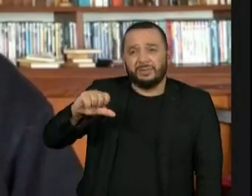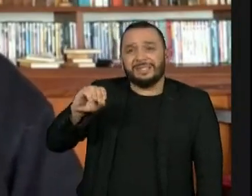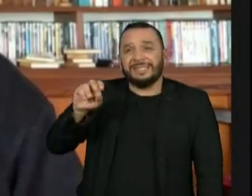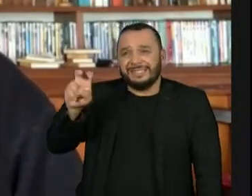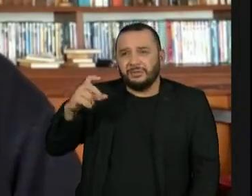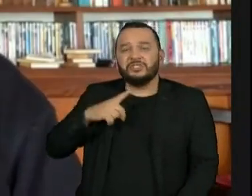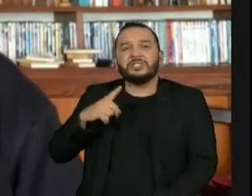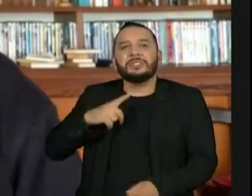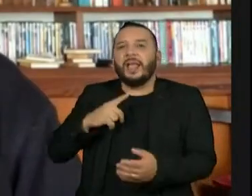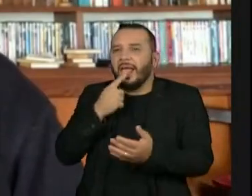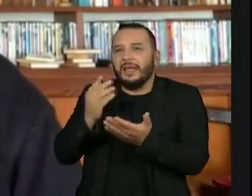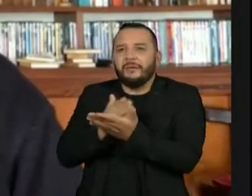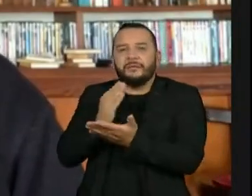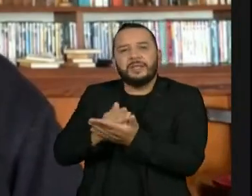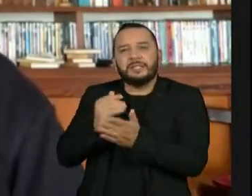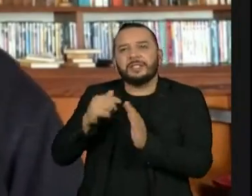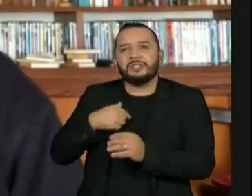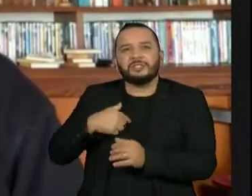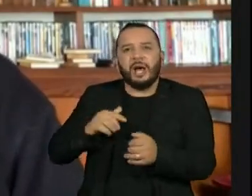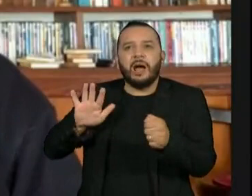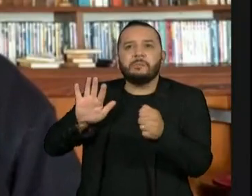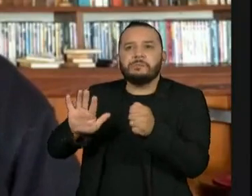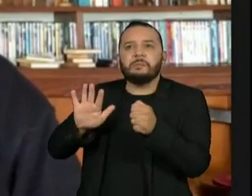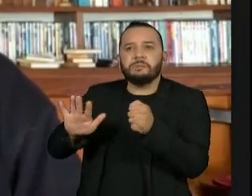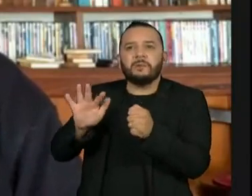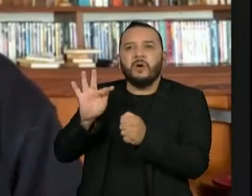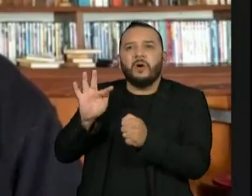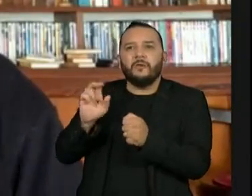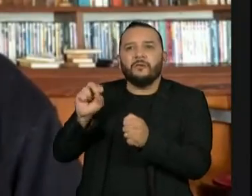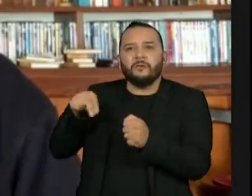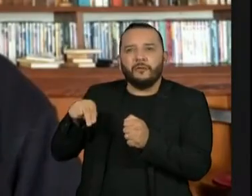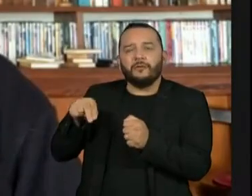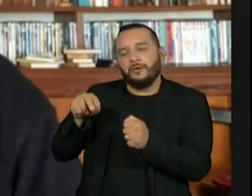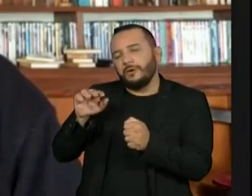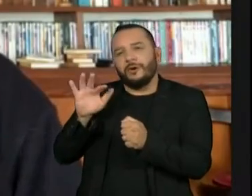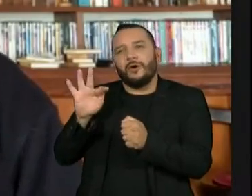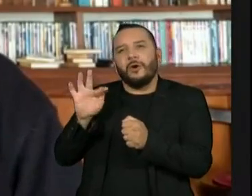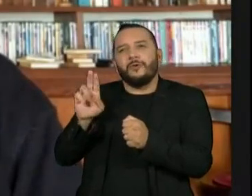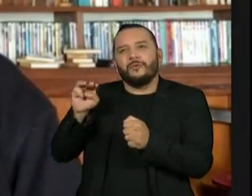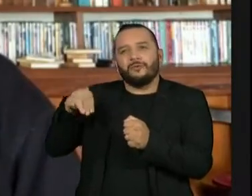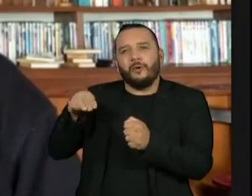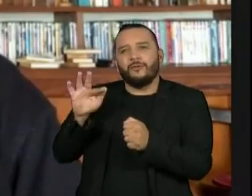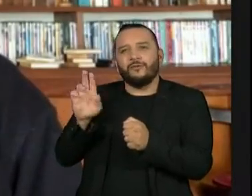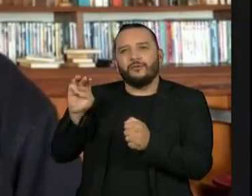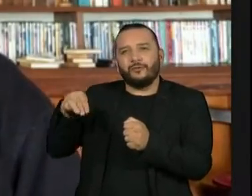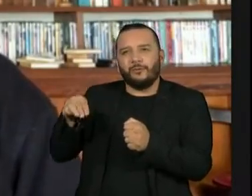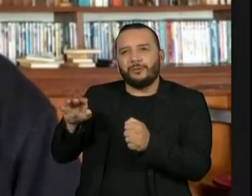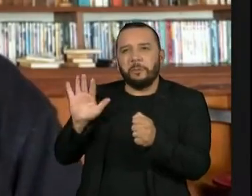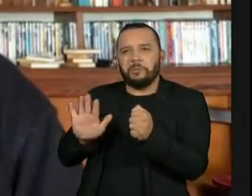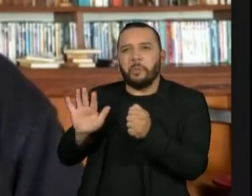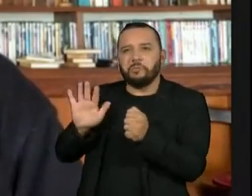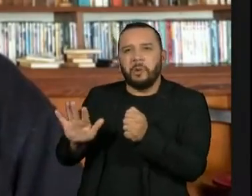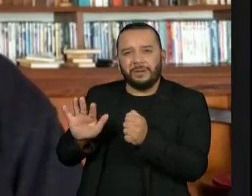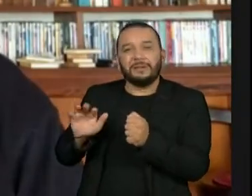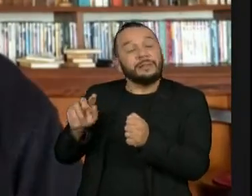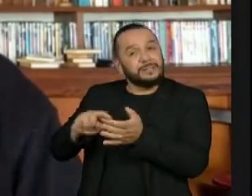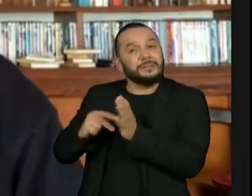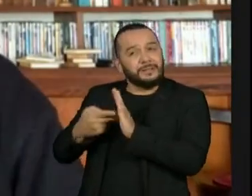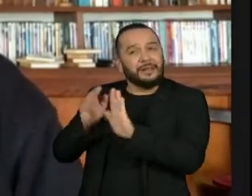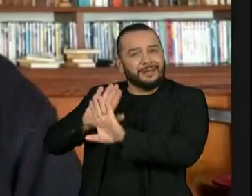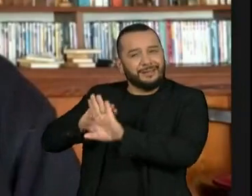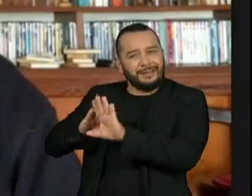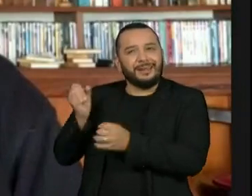que também tinha no título uma buzina, também era uma referência ao automóvel, à